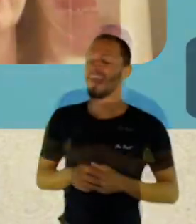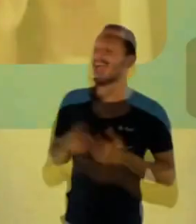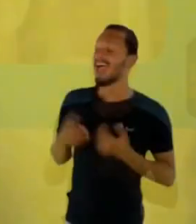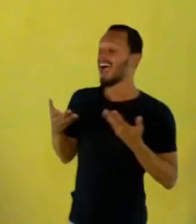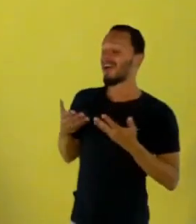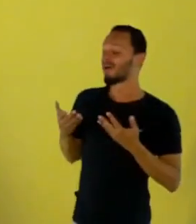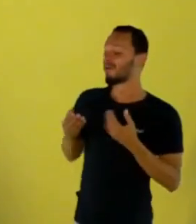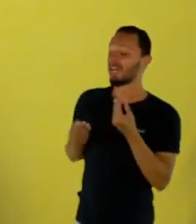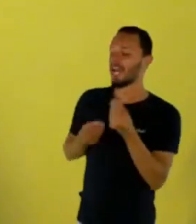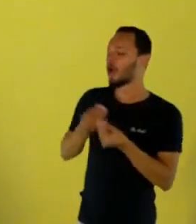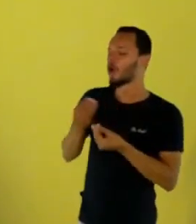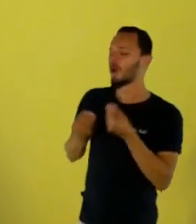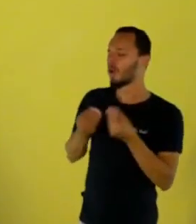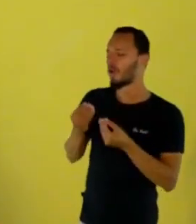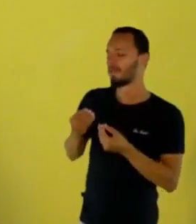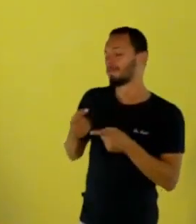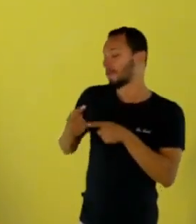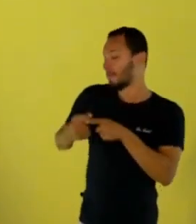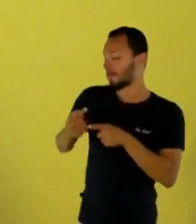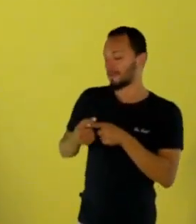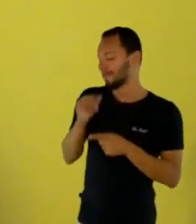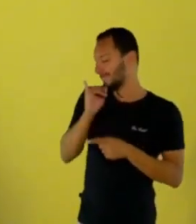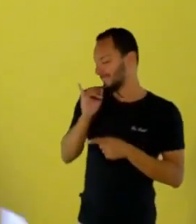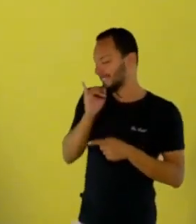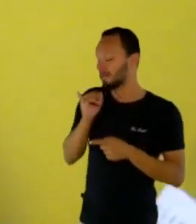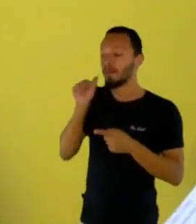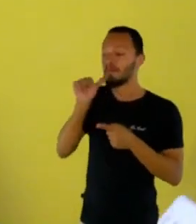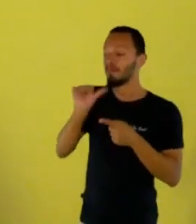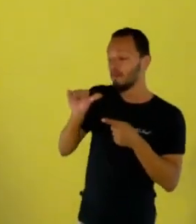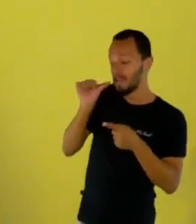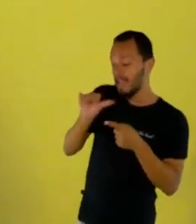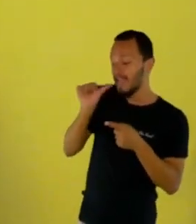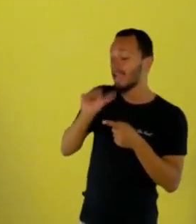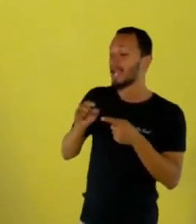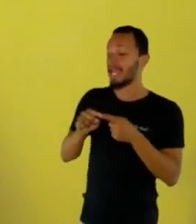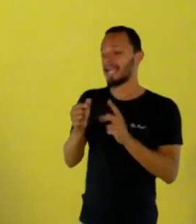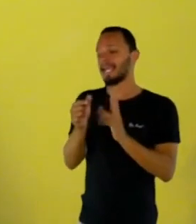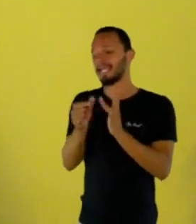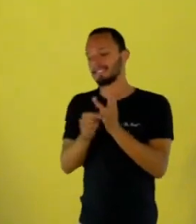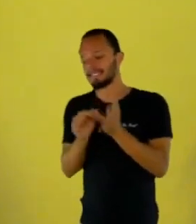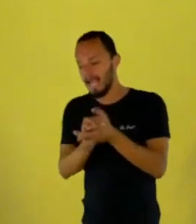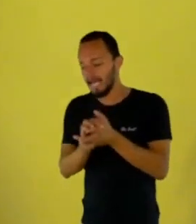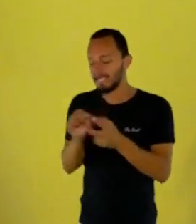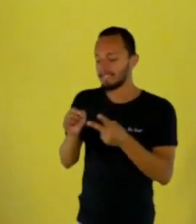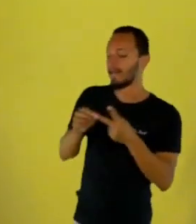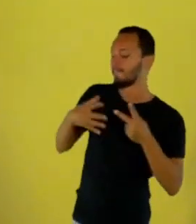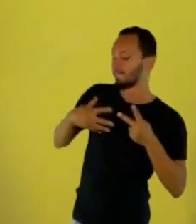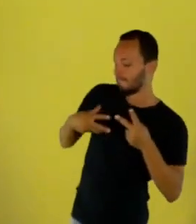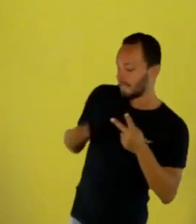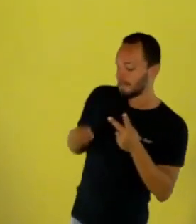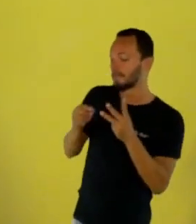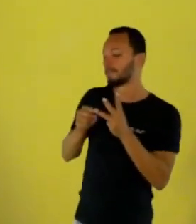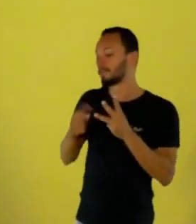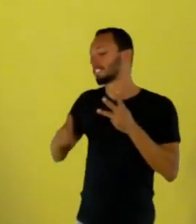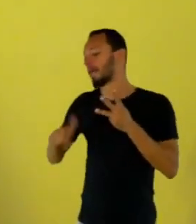a gente, né? Nós, mulheres. A mulher, não, né? Porque eu estou nessa. Você, todo mundo que está aqui. Sim. Mulher nos assistindo, né?